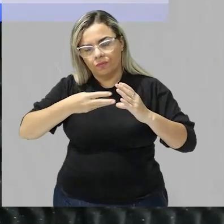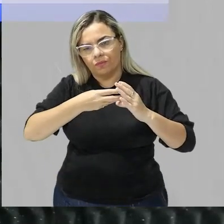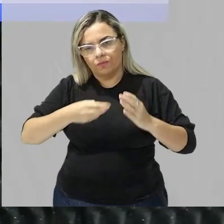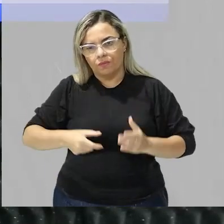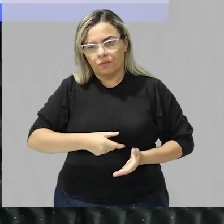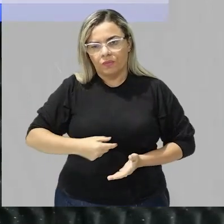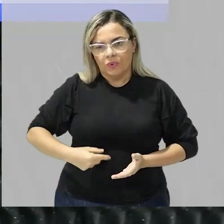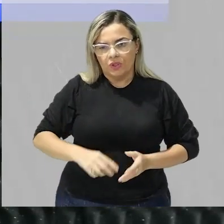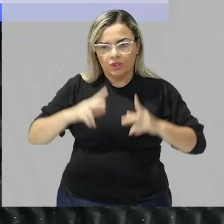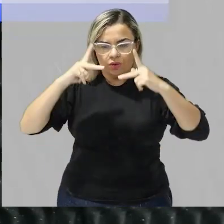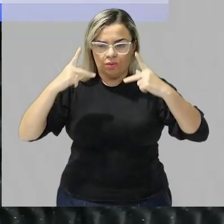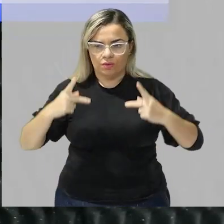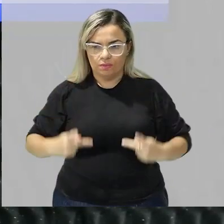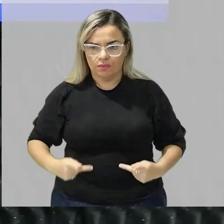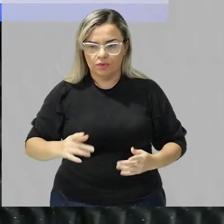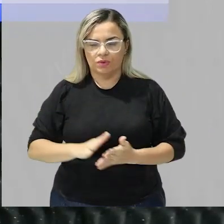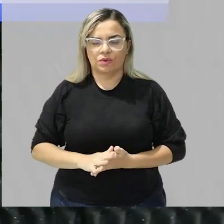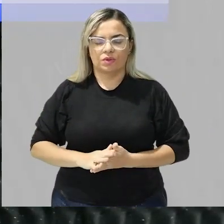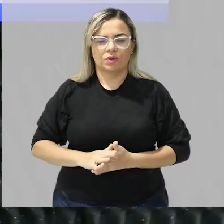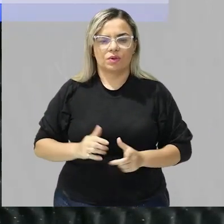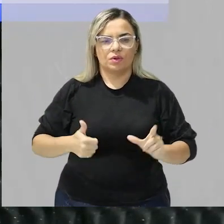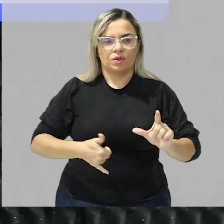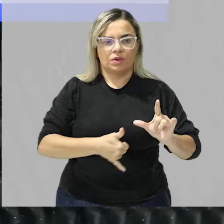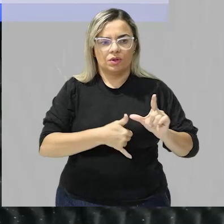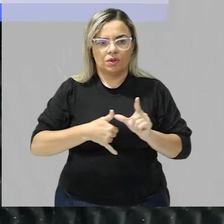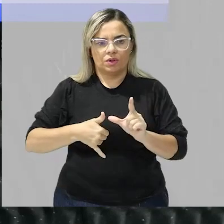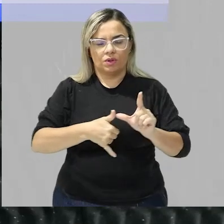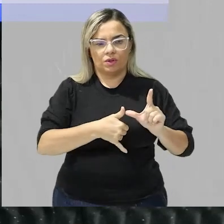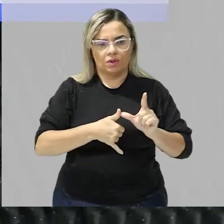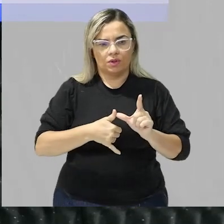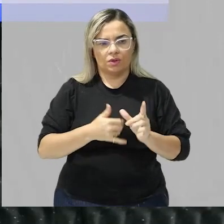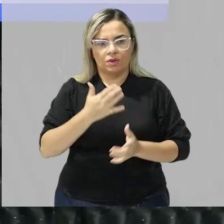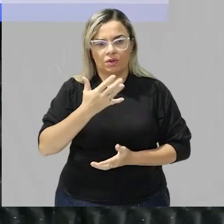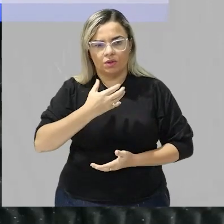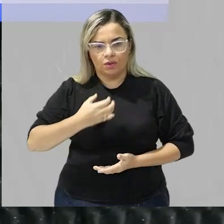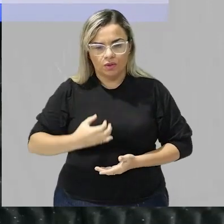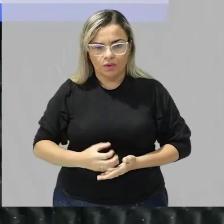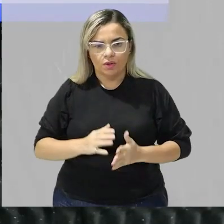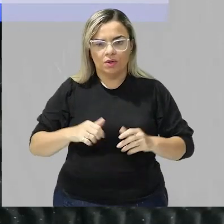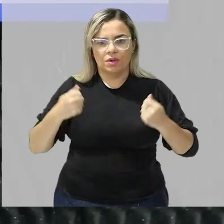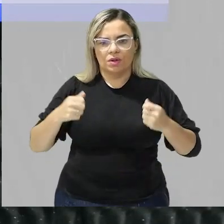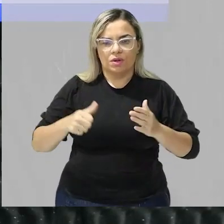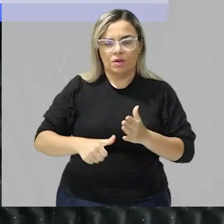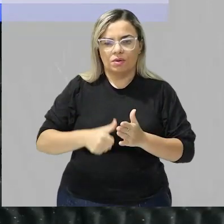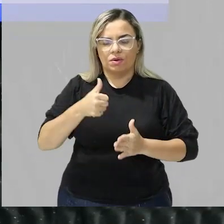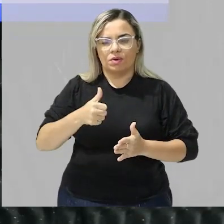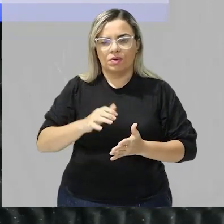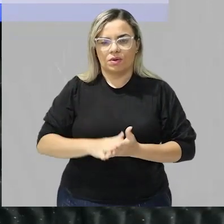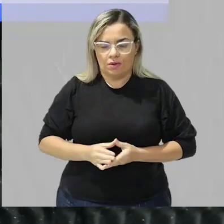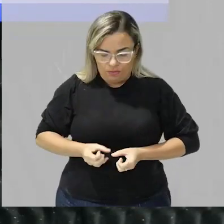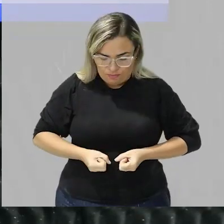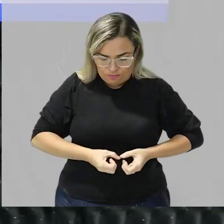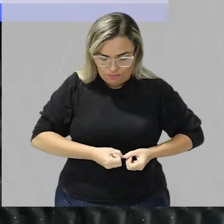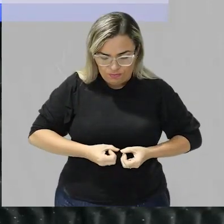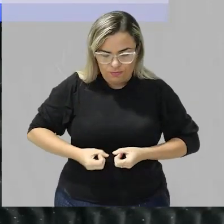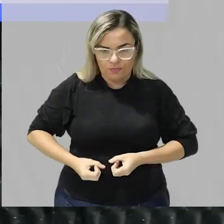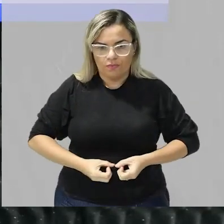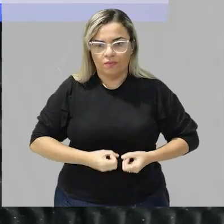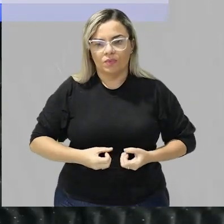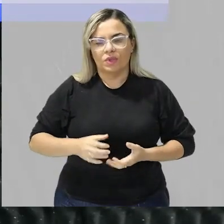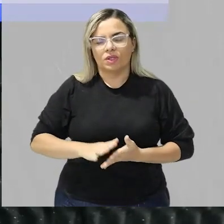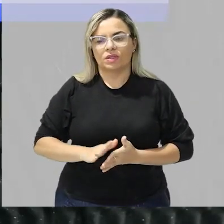intestino humano os lipídios ingeridos precisam ser primeiramente emulsificados